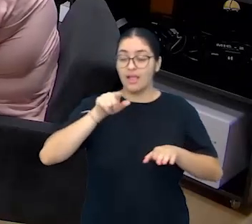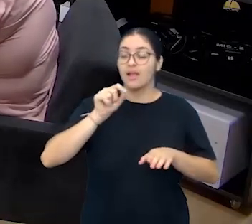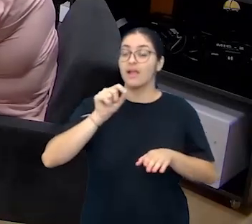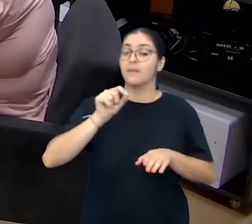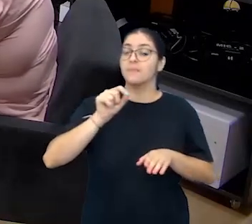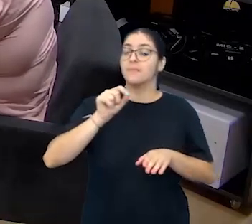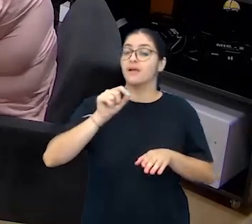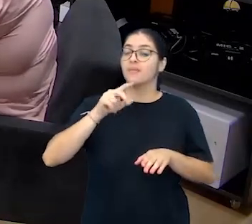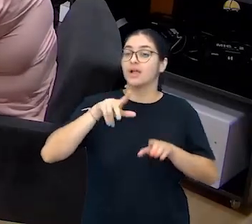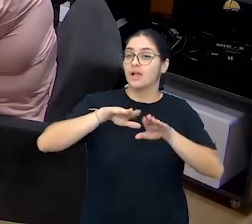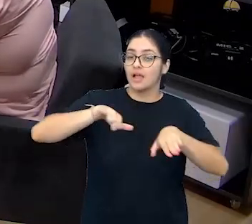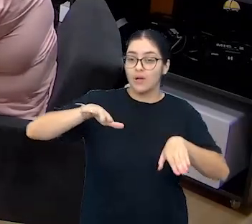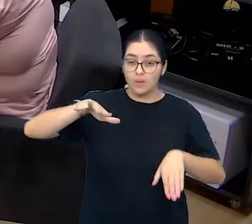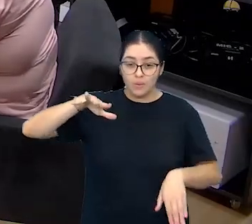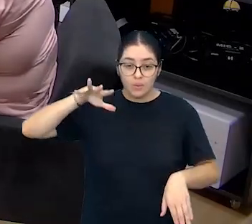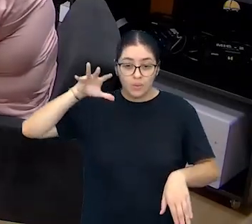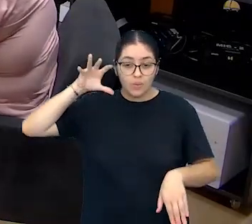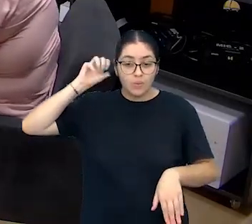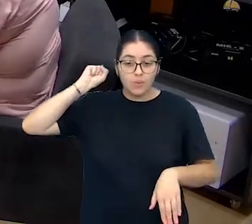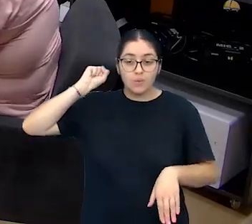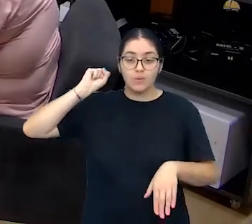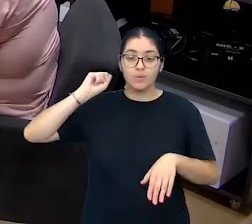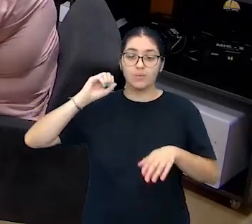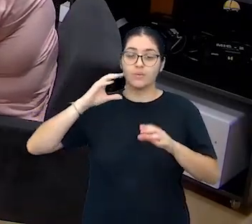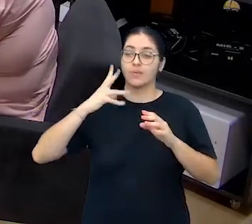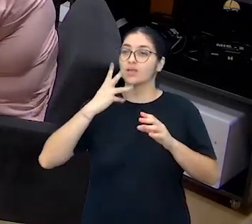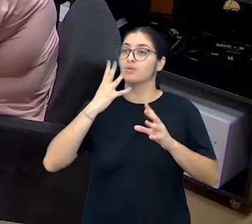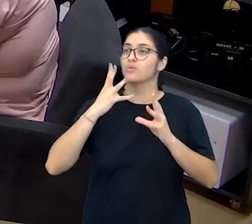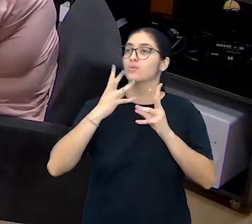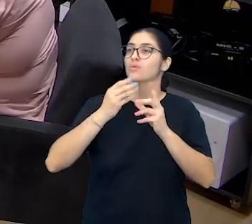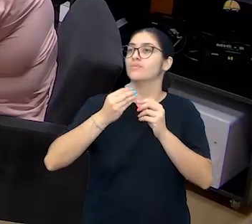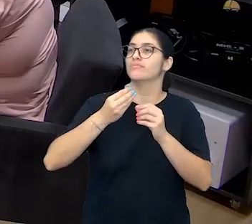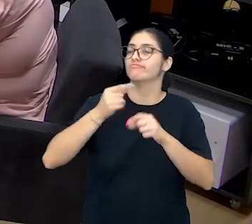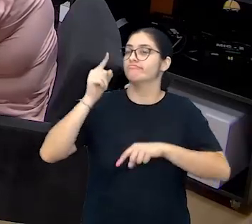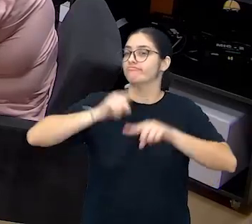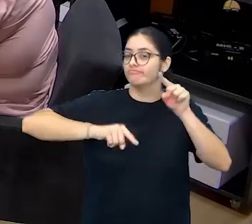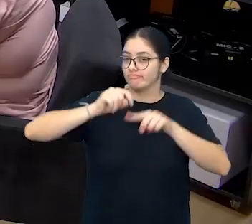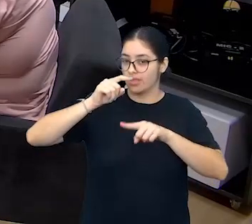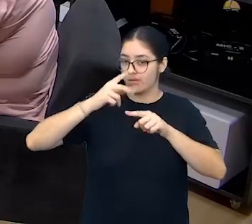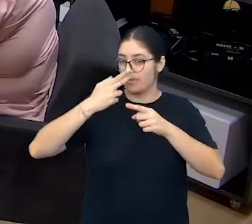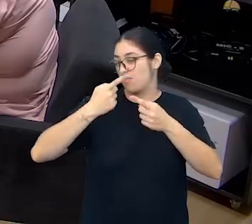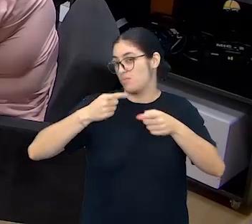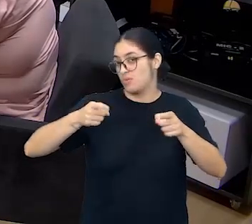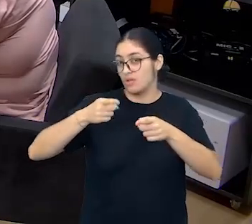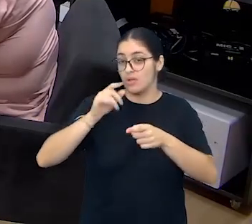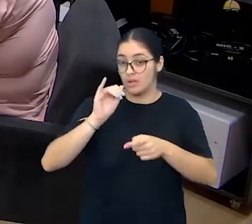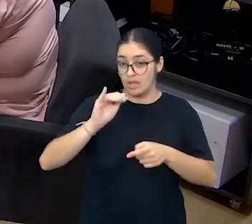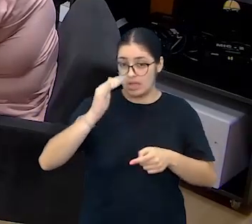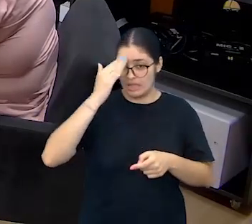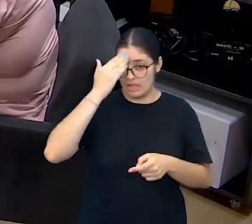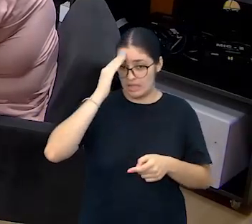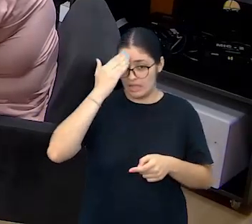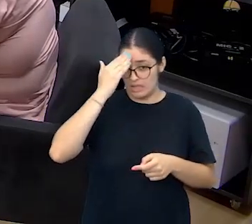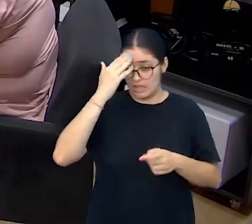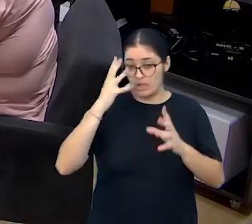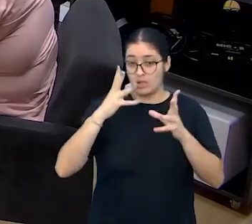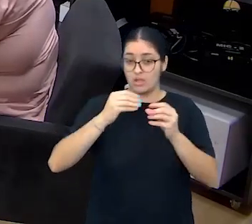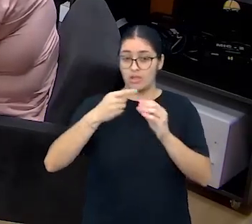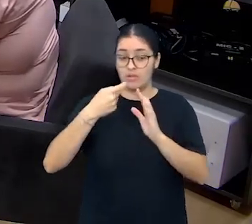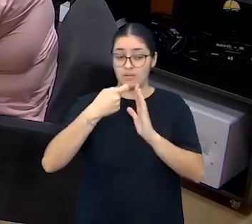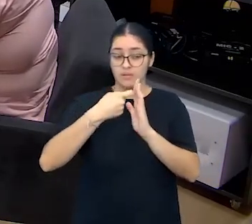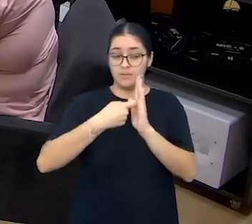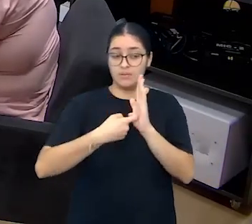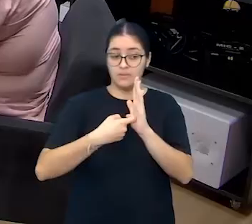a criança ouve o conjunto dos instrumentos. Vamos dizer assim, se for a orquestra. Ela entende o conjunto do texto